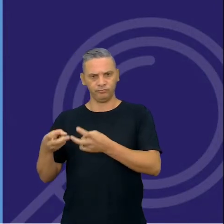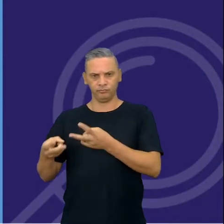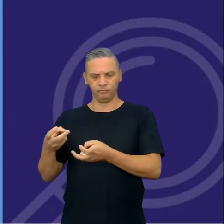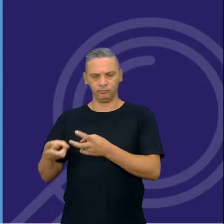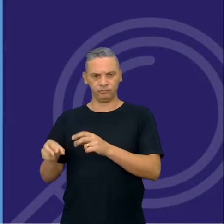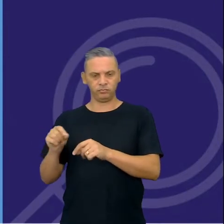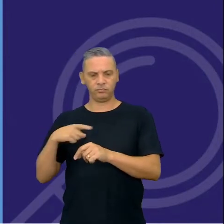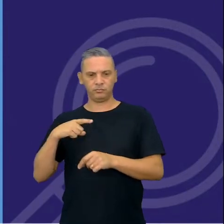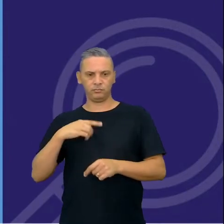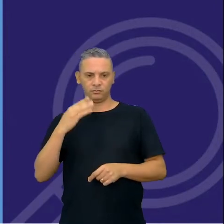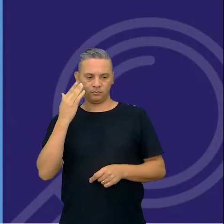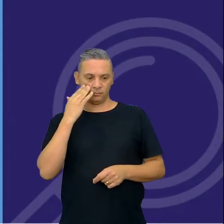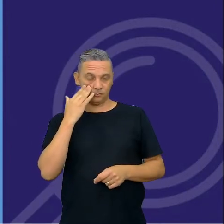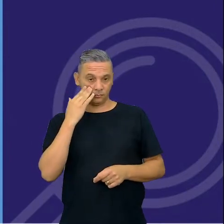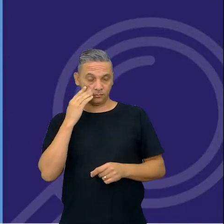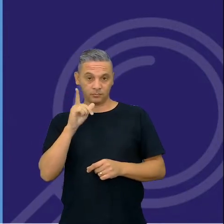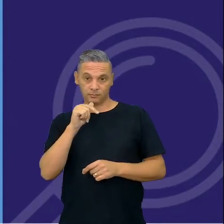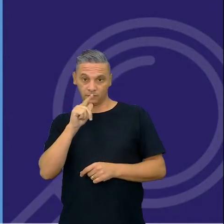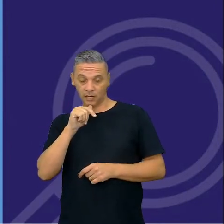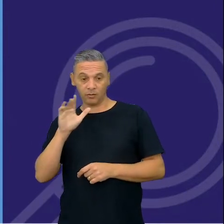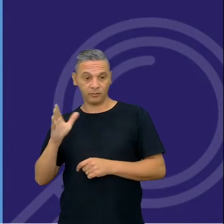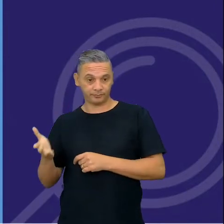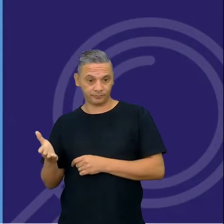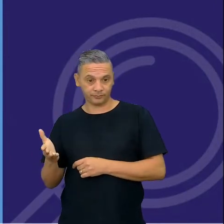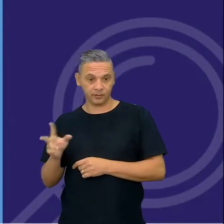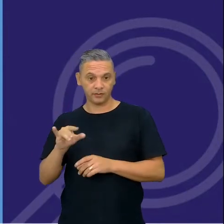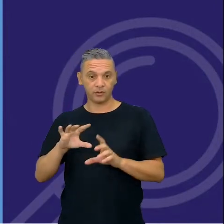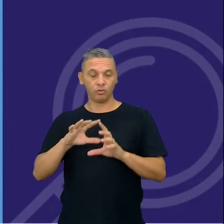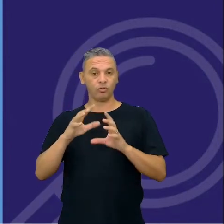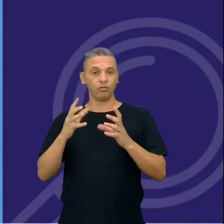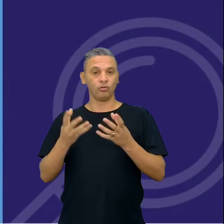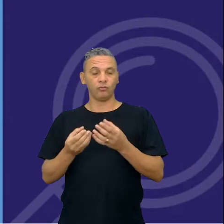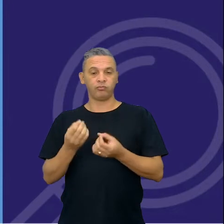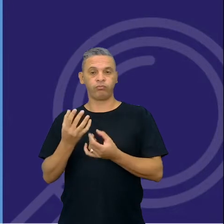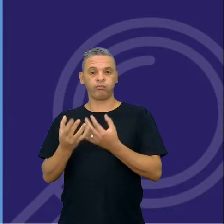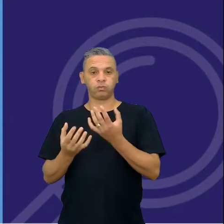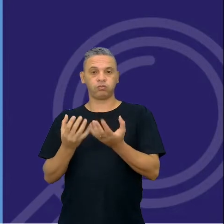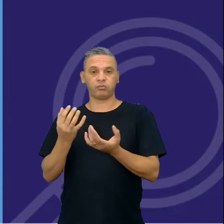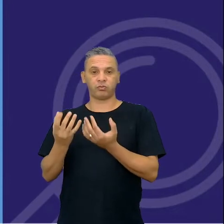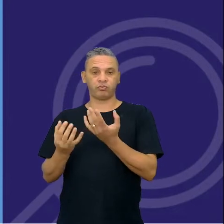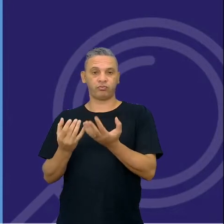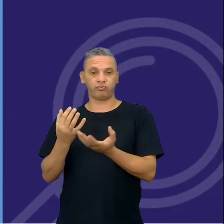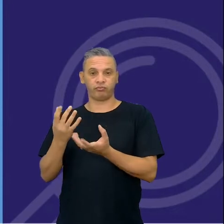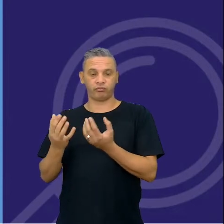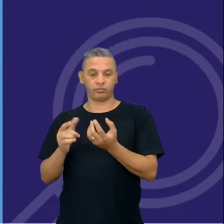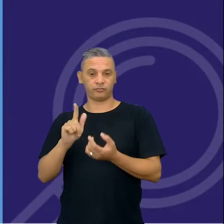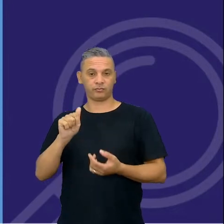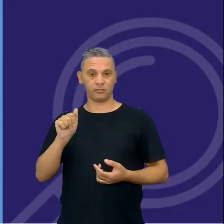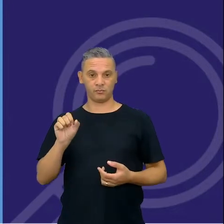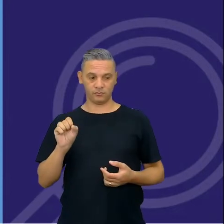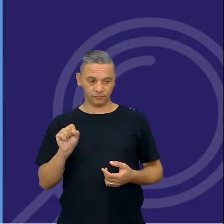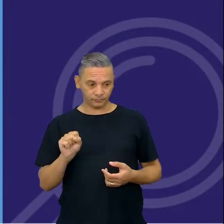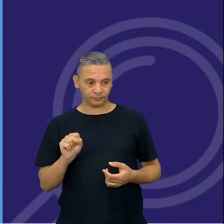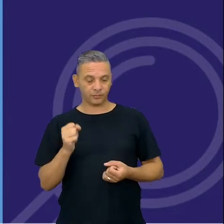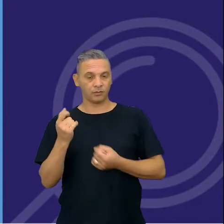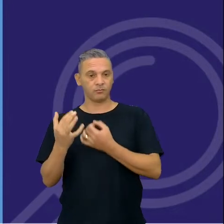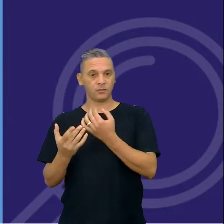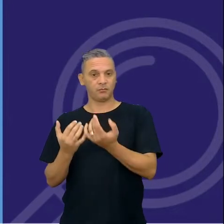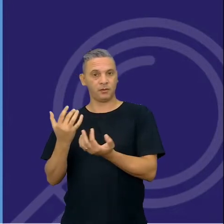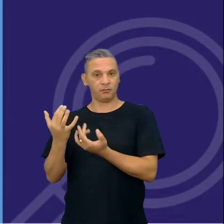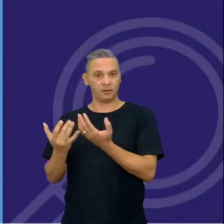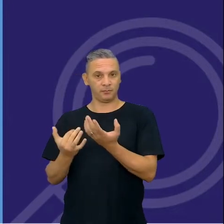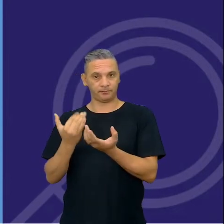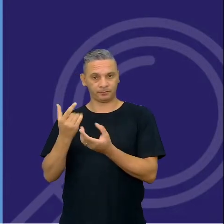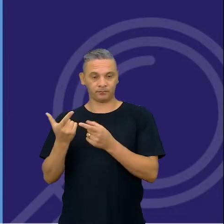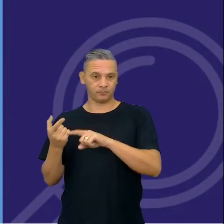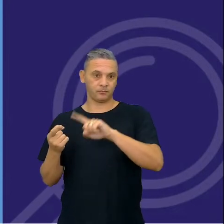né, na água, e aí vai formar mais, vai formar gás carbônico, e essas bolhas vão entrar no outro